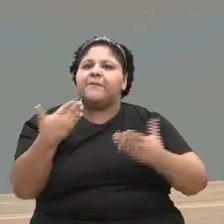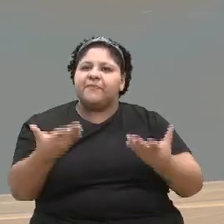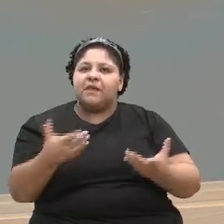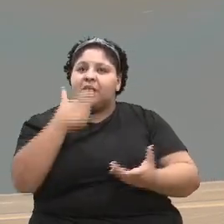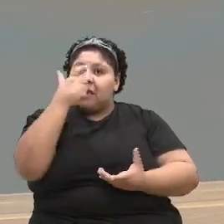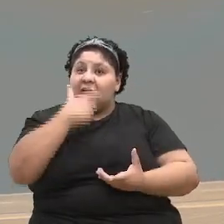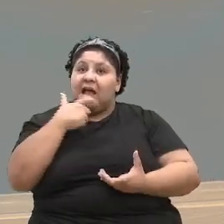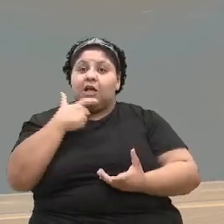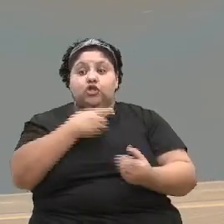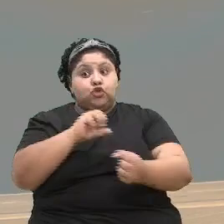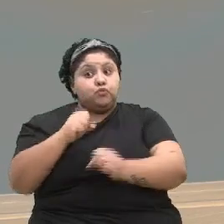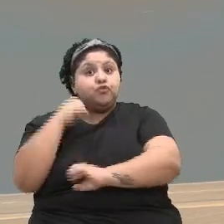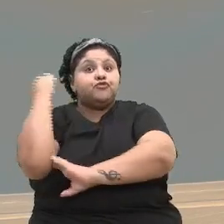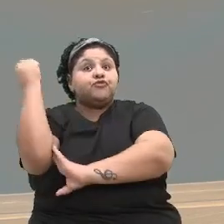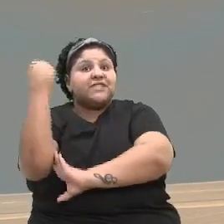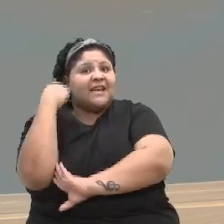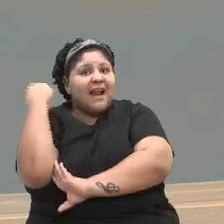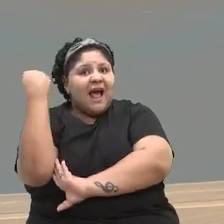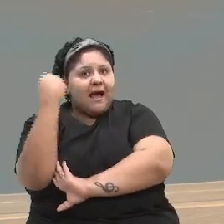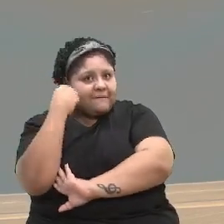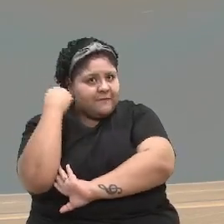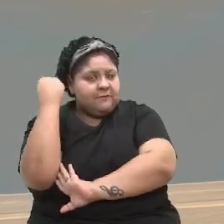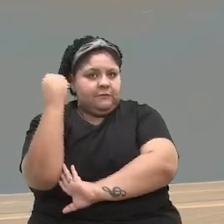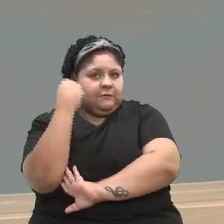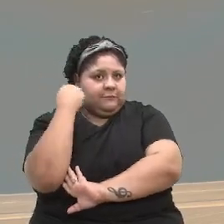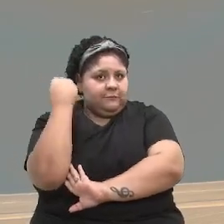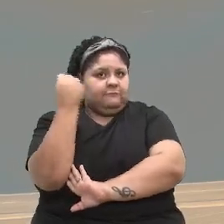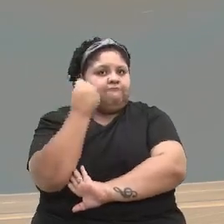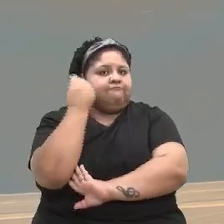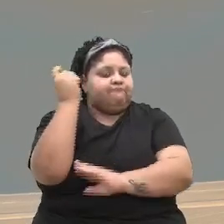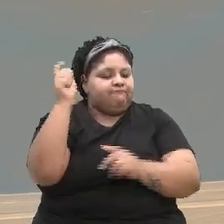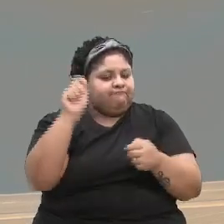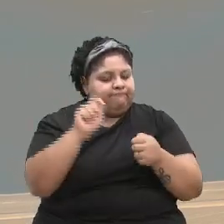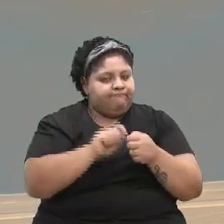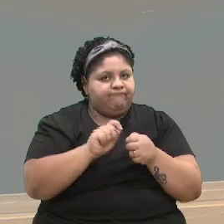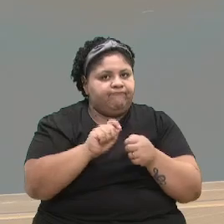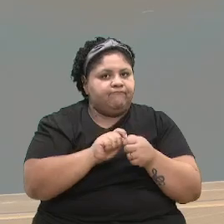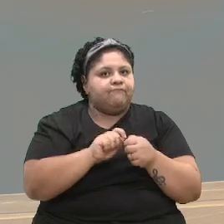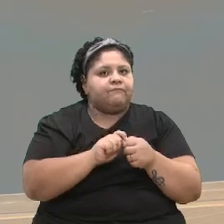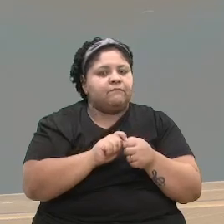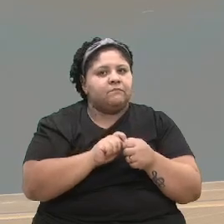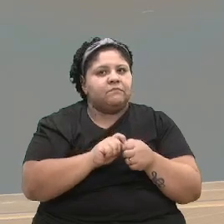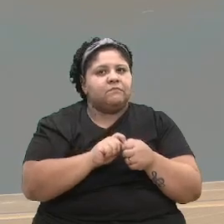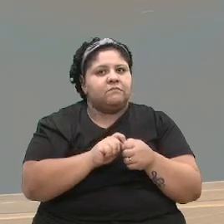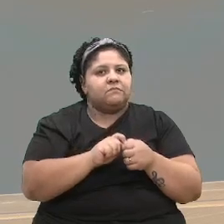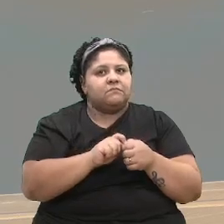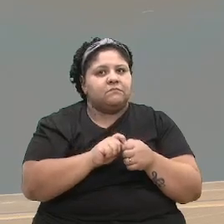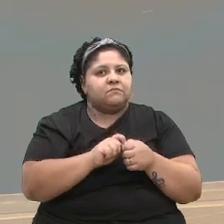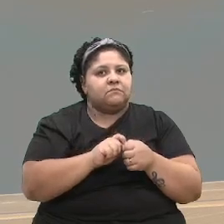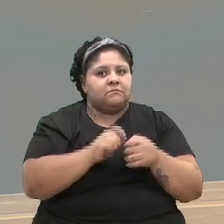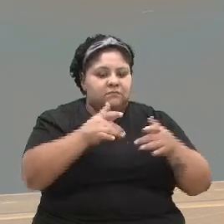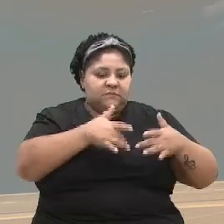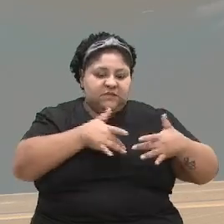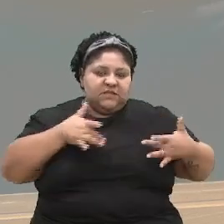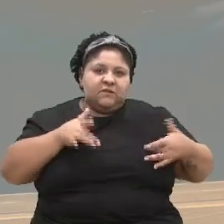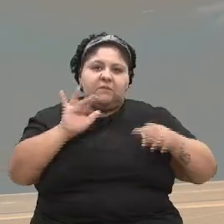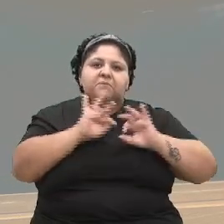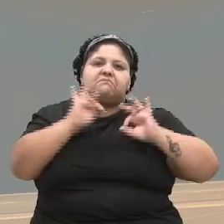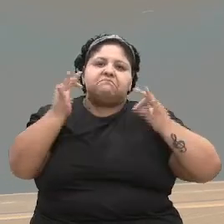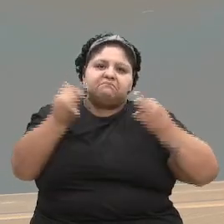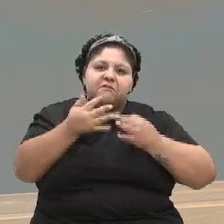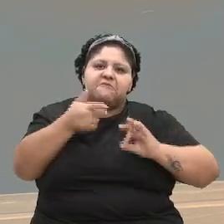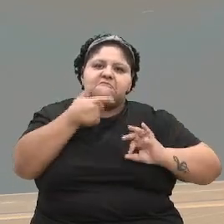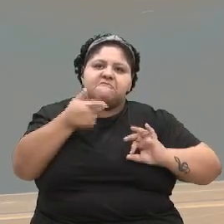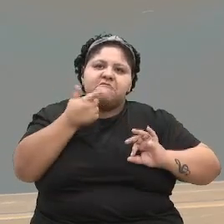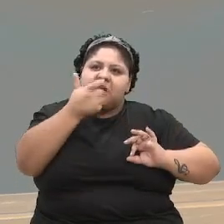muito grave isso, muito grave isso que foi feito, e ser solidária às famílias, e dizer,